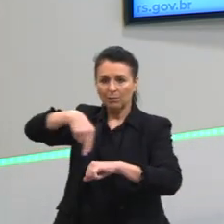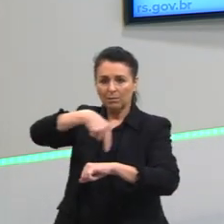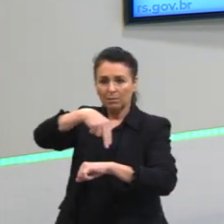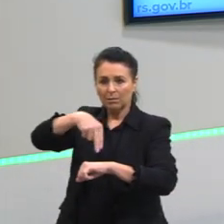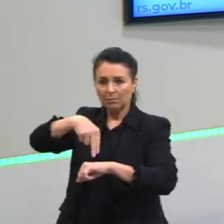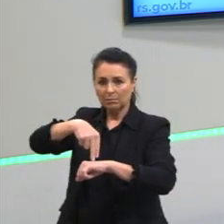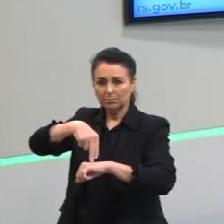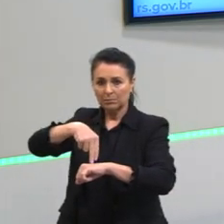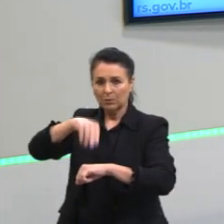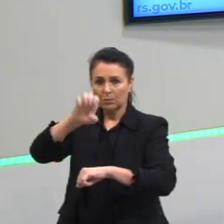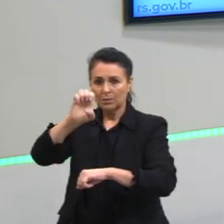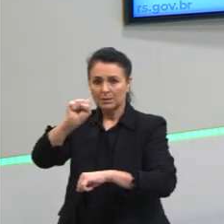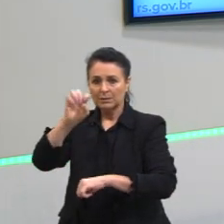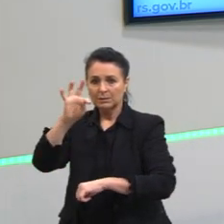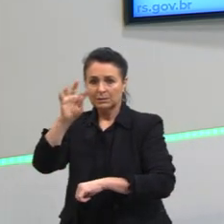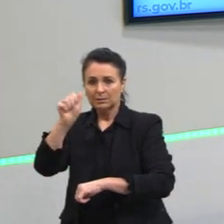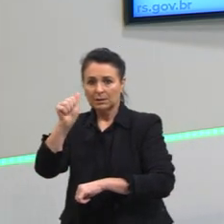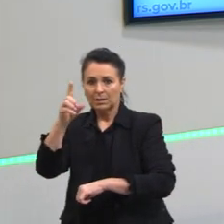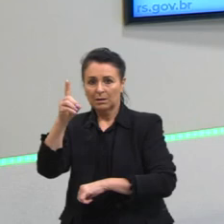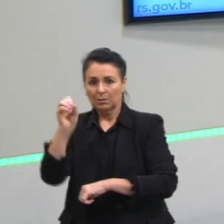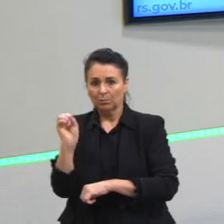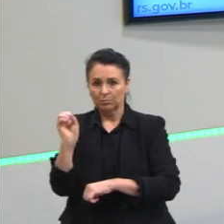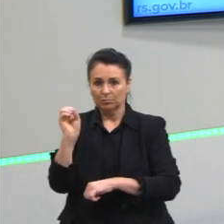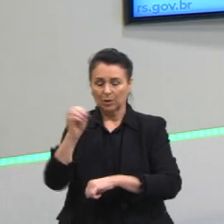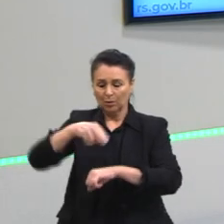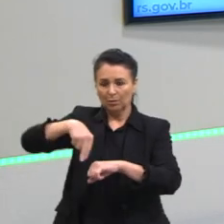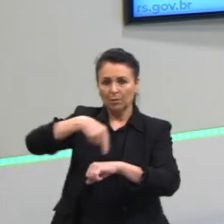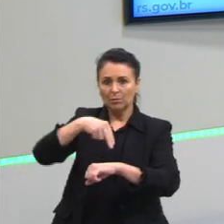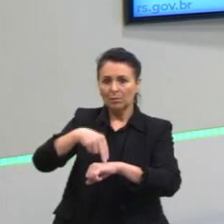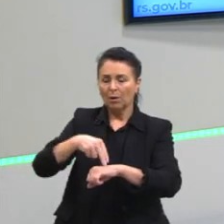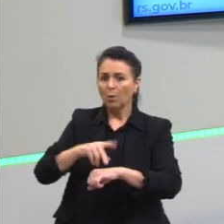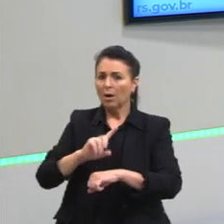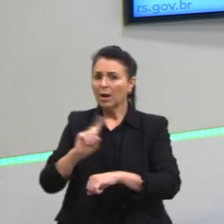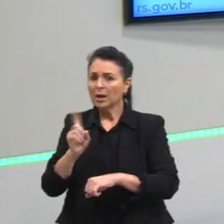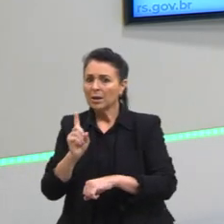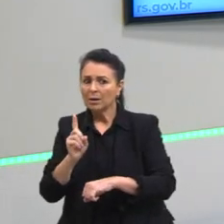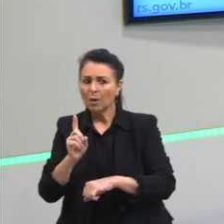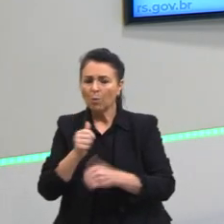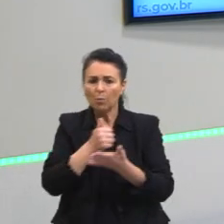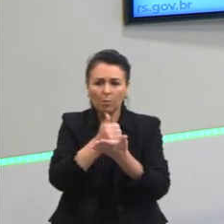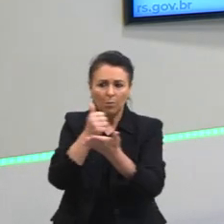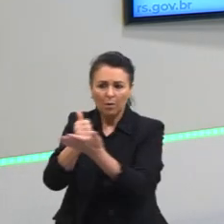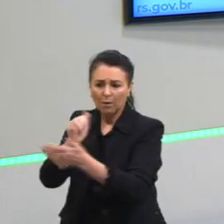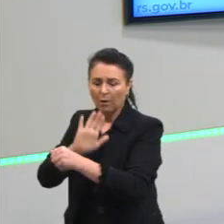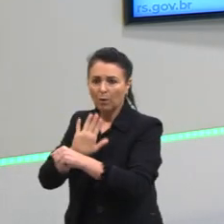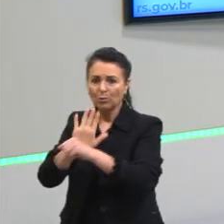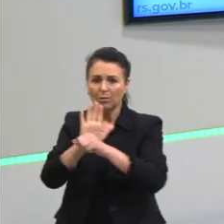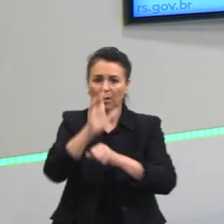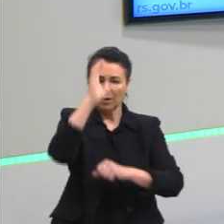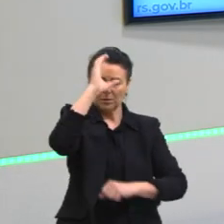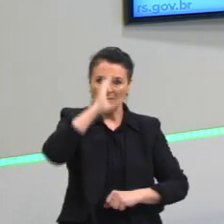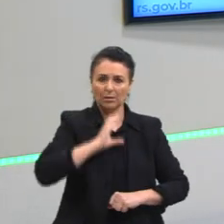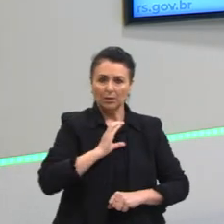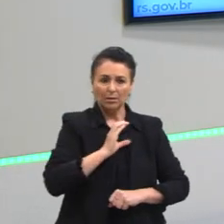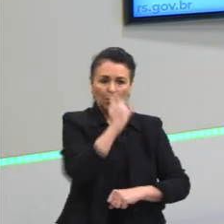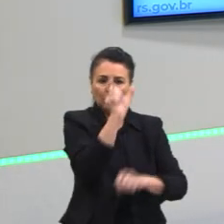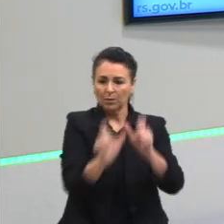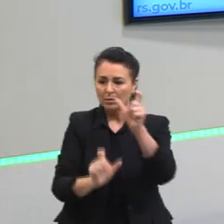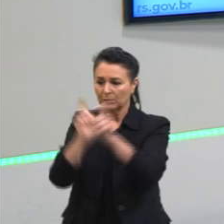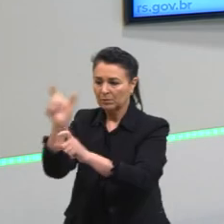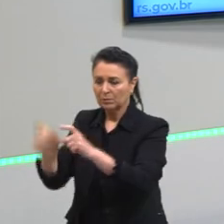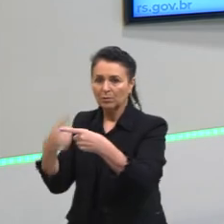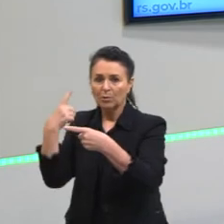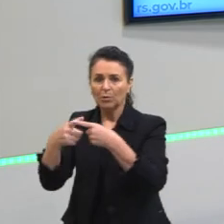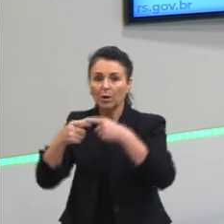Estado Nacional, na época, o Estado, ele não servia aos cidadãos, ele era uma propriedade do rei